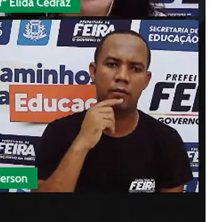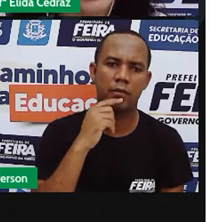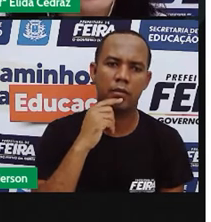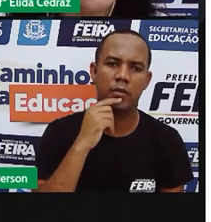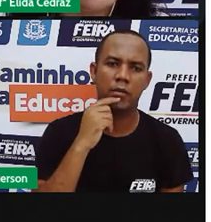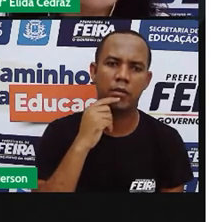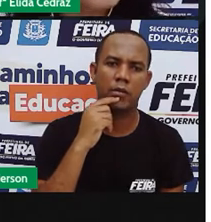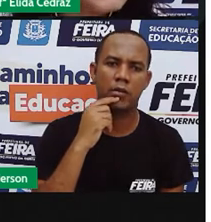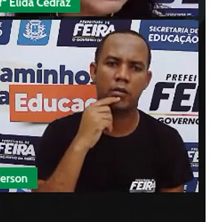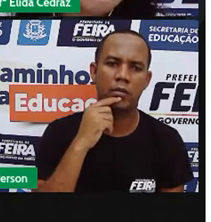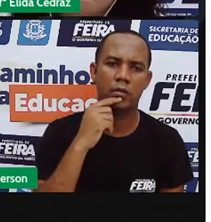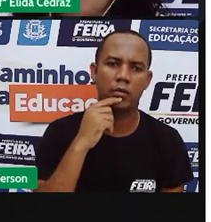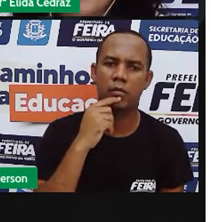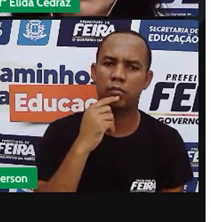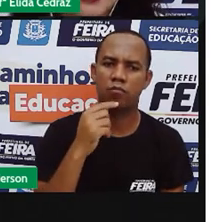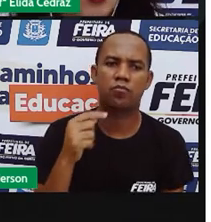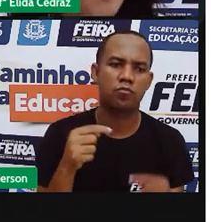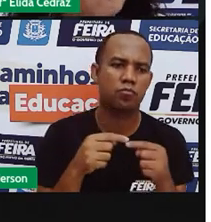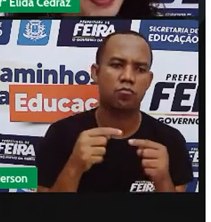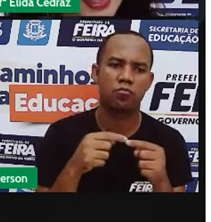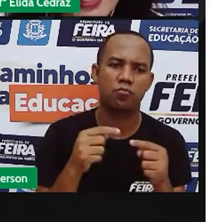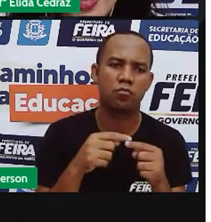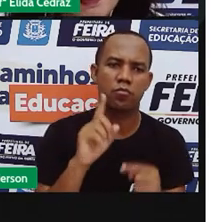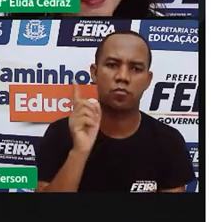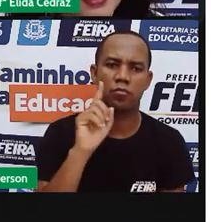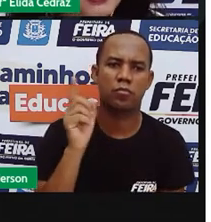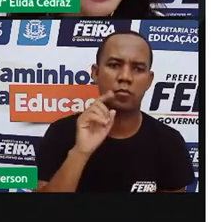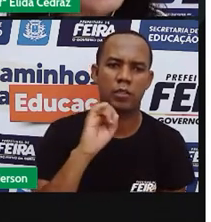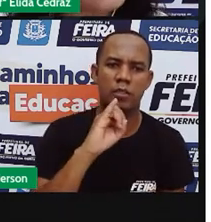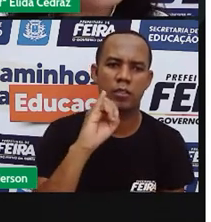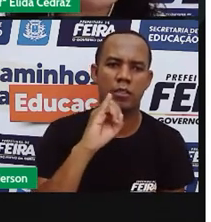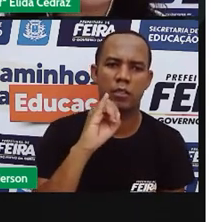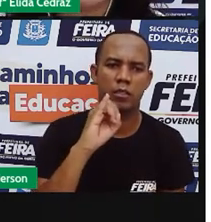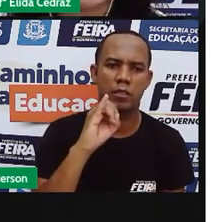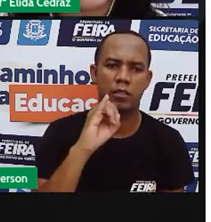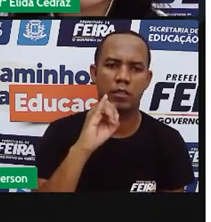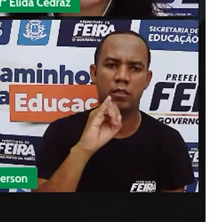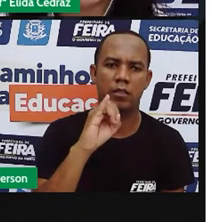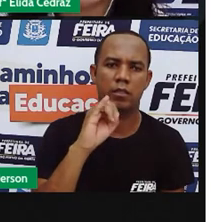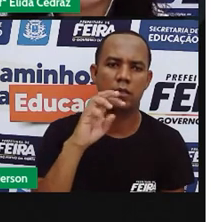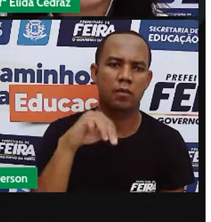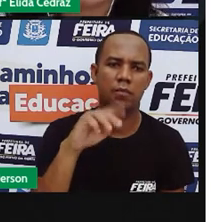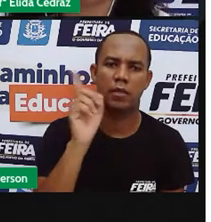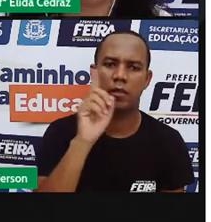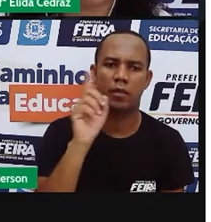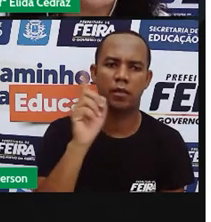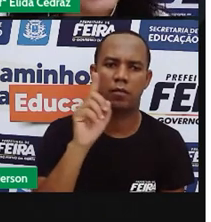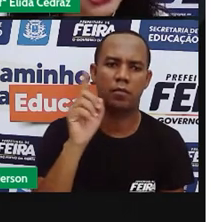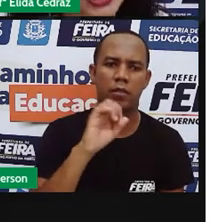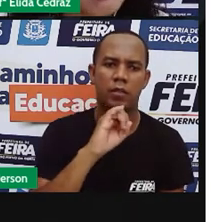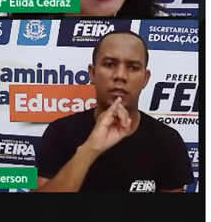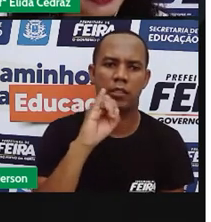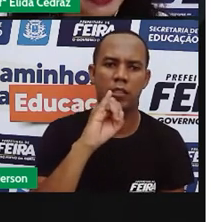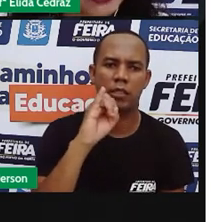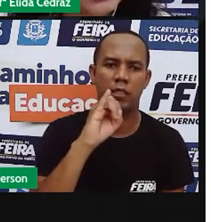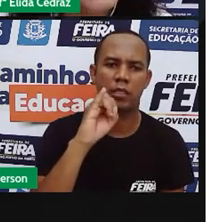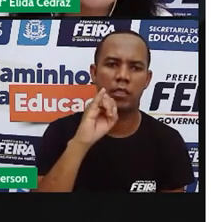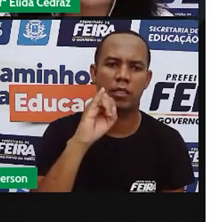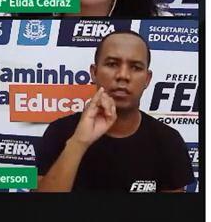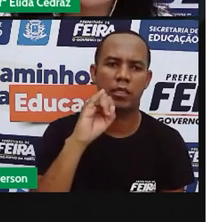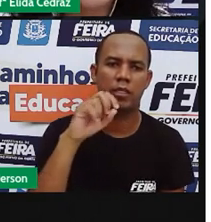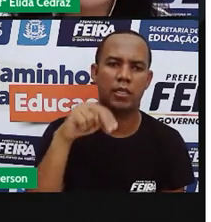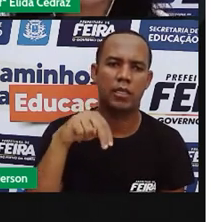Competente. Não começa com P e nem B. Então, nós vamos utilizar a letrinha I de N a B.